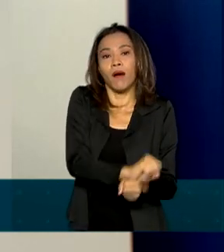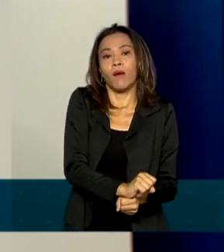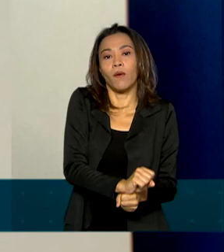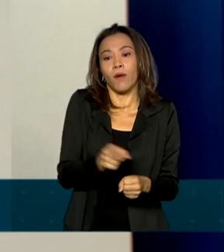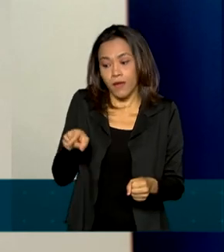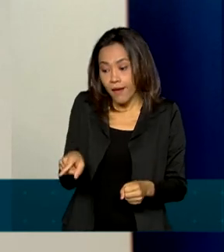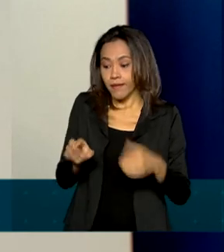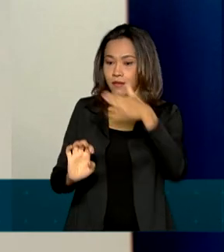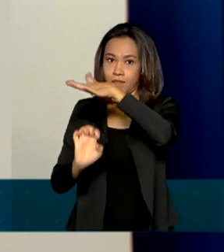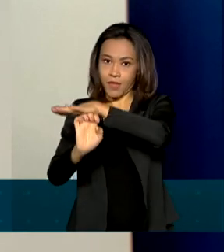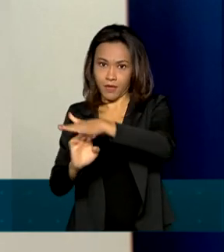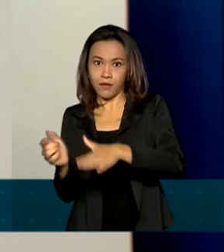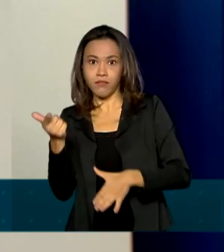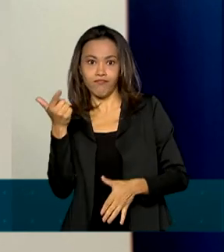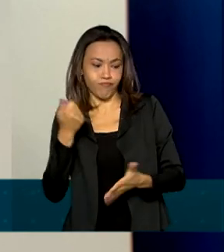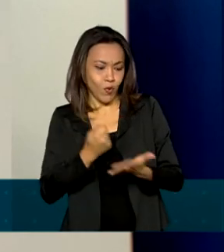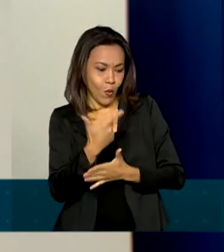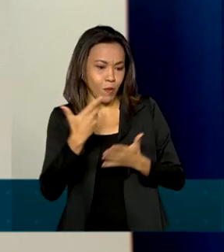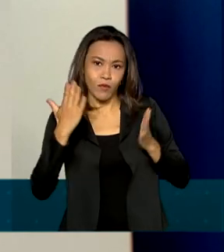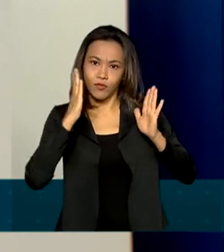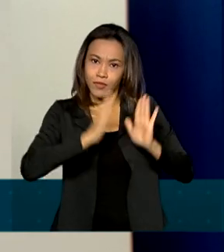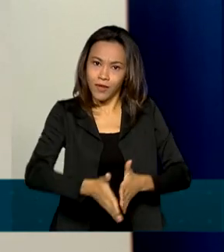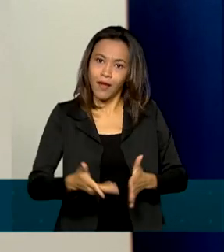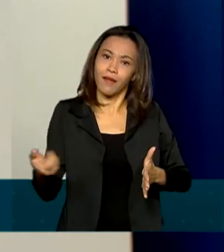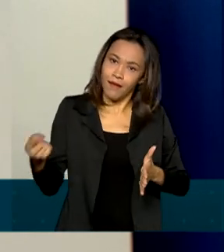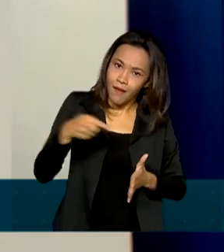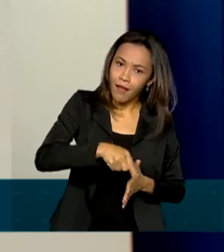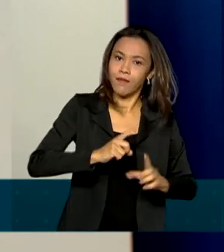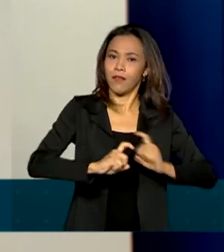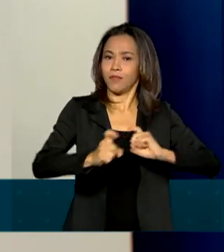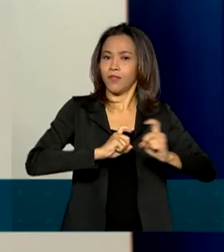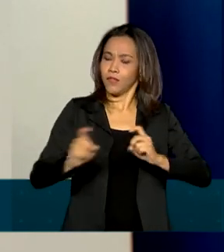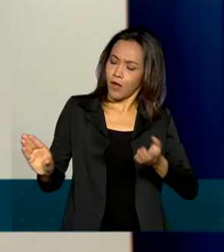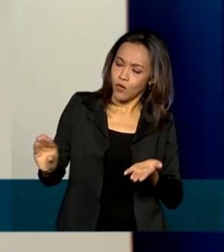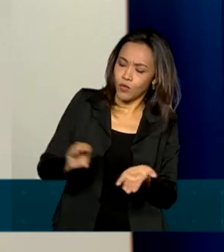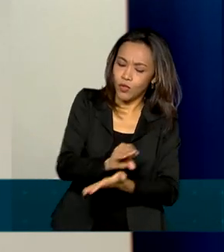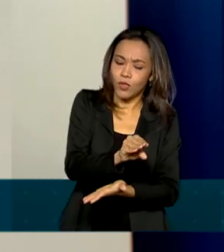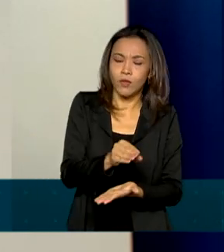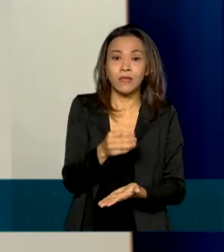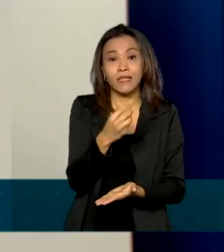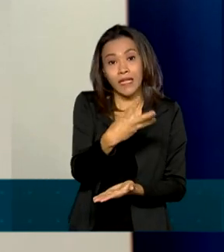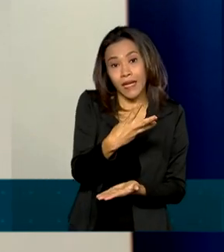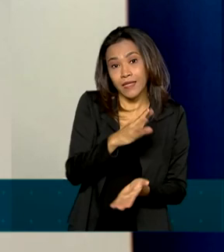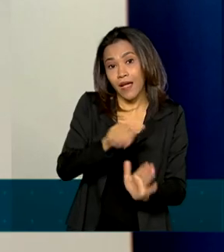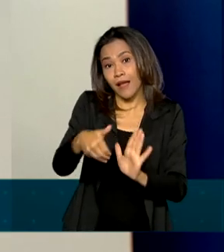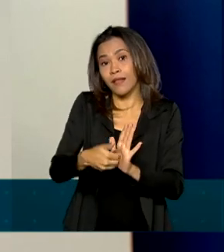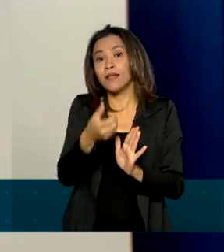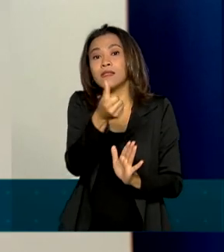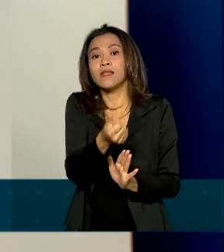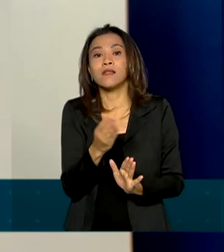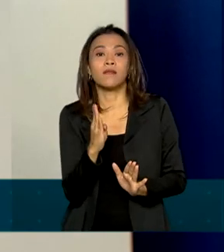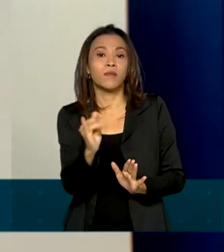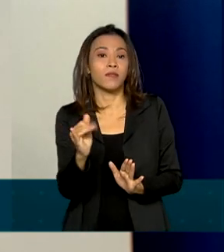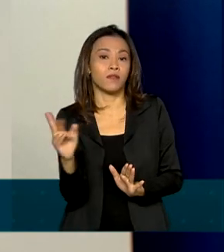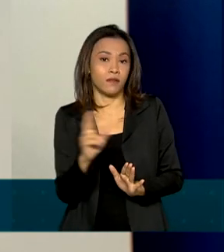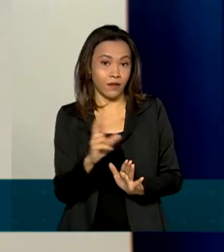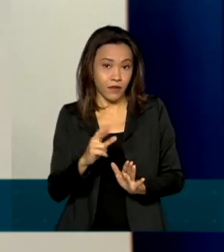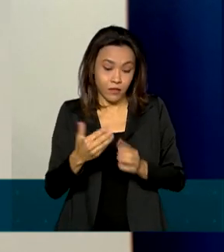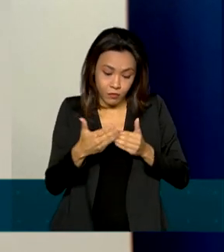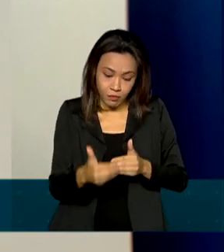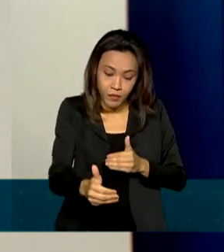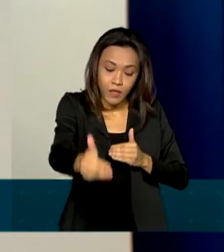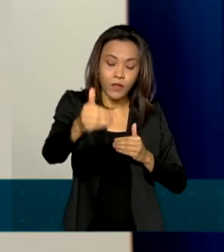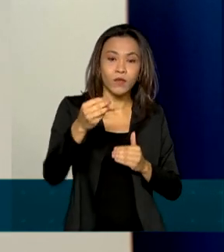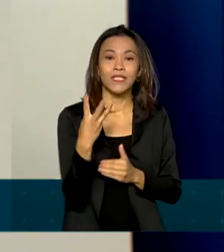Mineração já se dispôs a concluí-la e espera-se que ela faça um investimento de pelo menos 3 a 6 bilhões de reais nos próximos 30